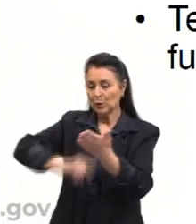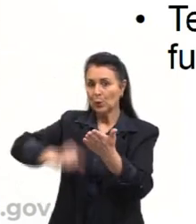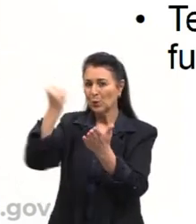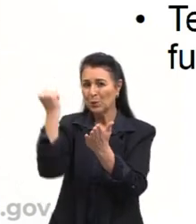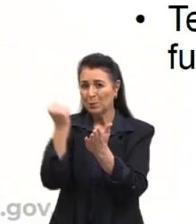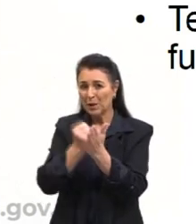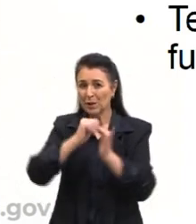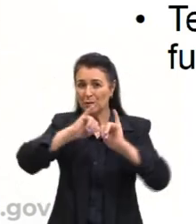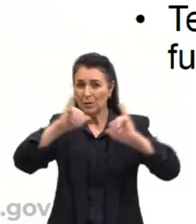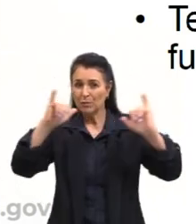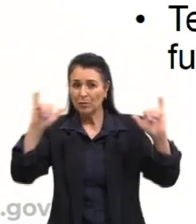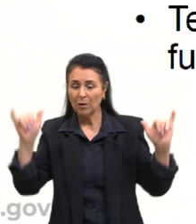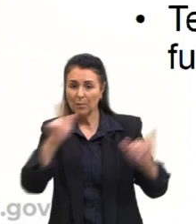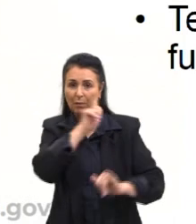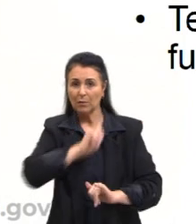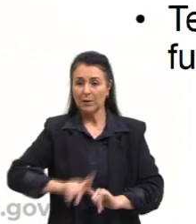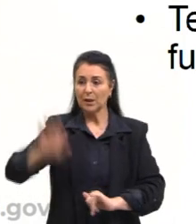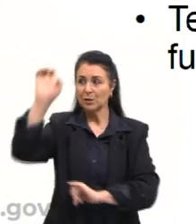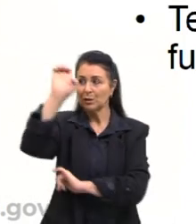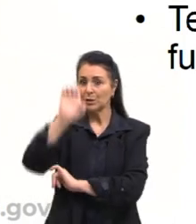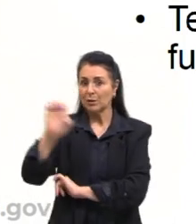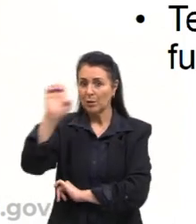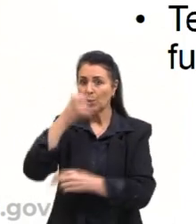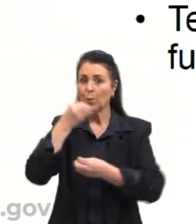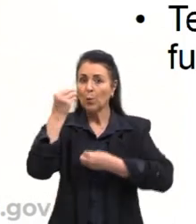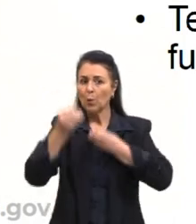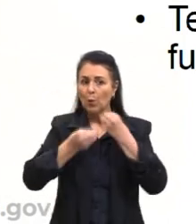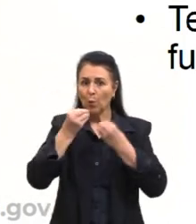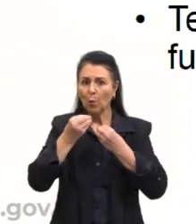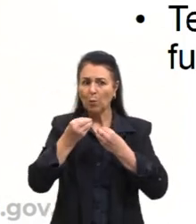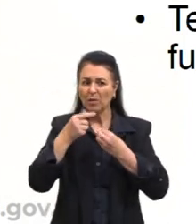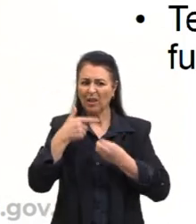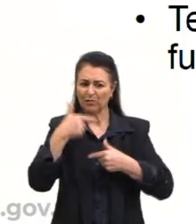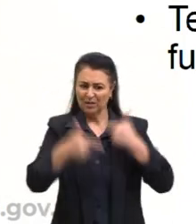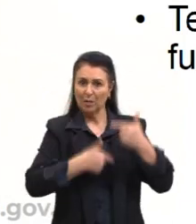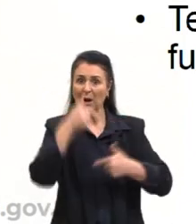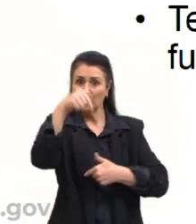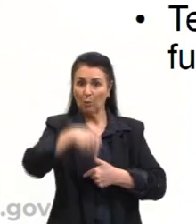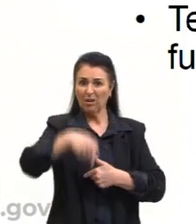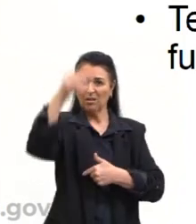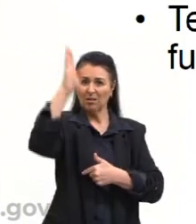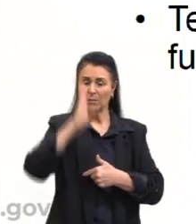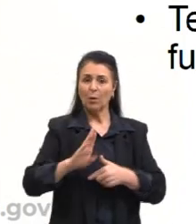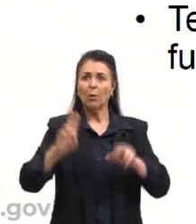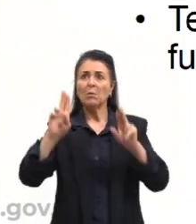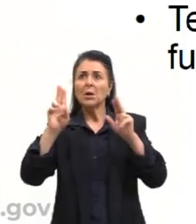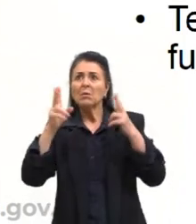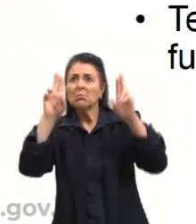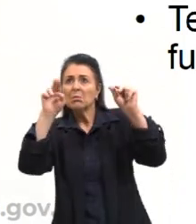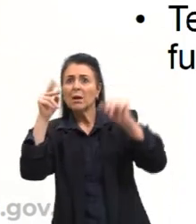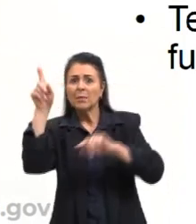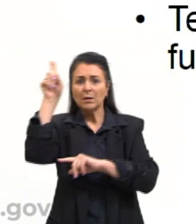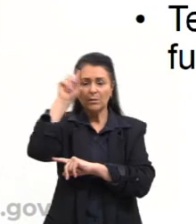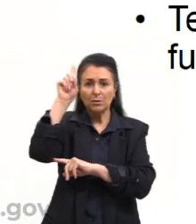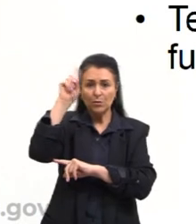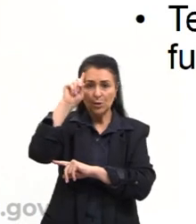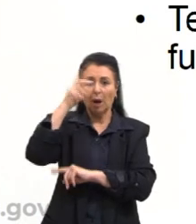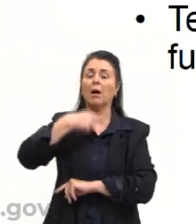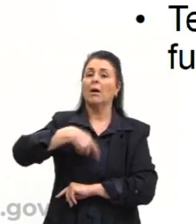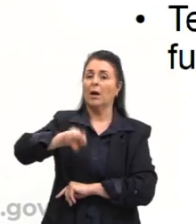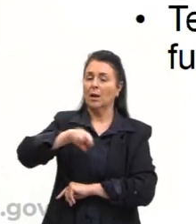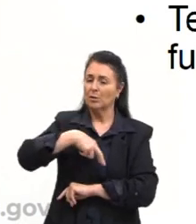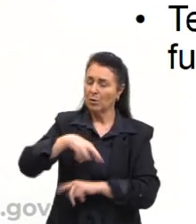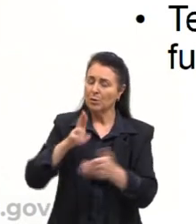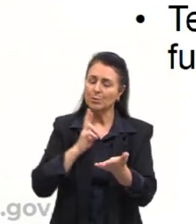governantes europeus o andamento dos trabalhos. Temas cotidianos e religiosos pautados sempre em quê?